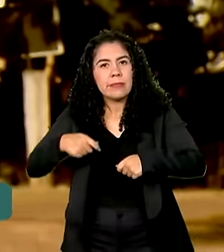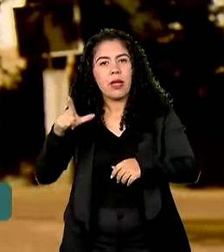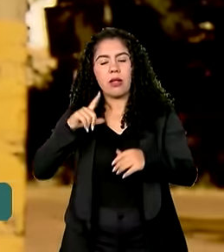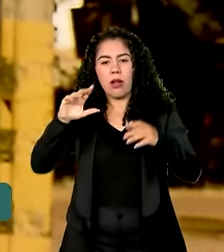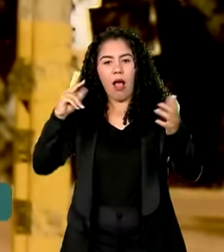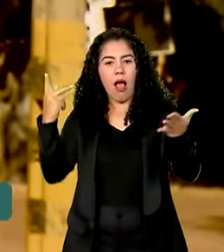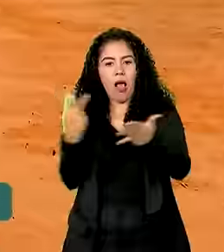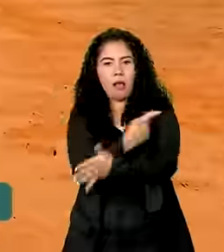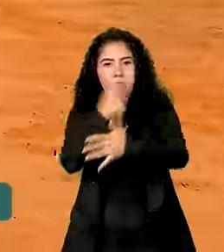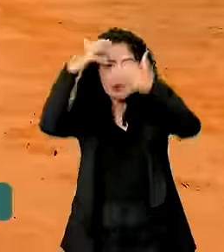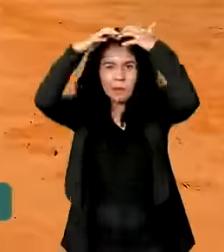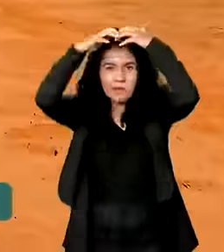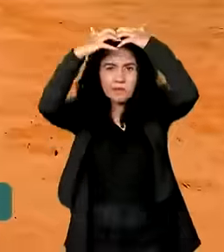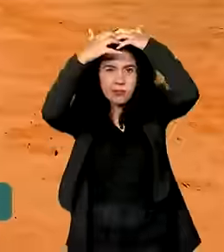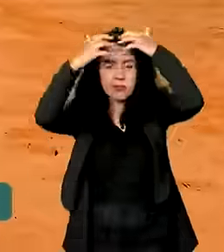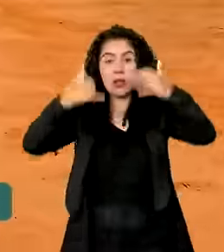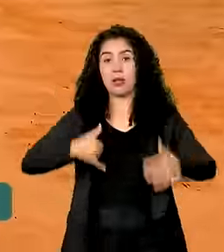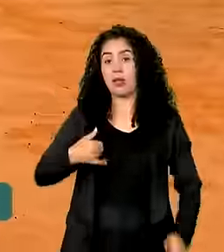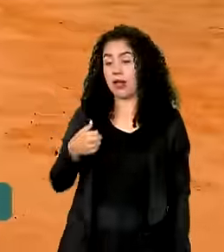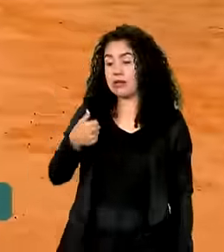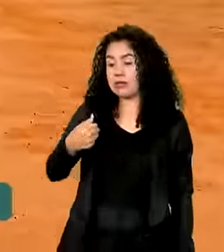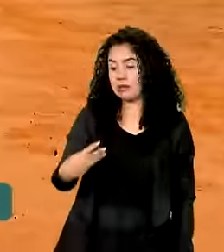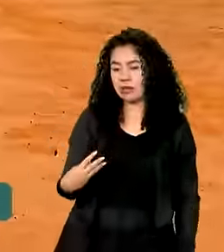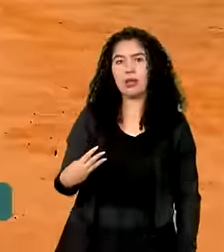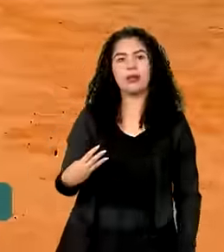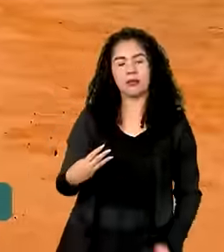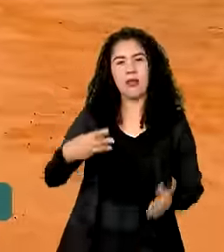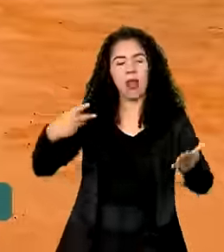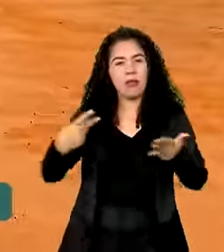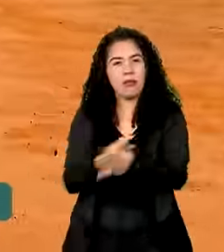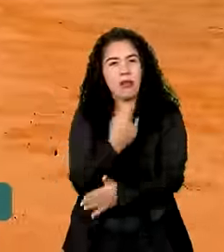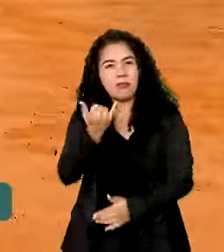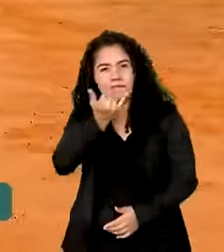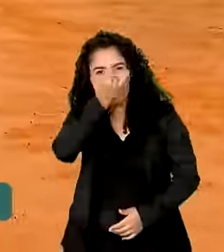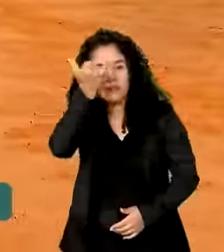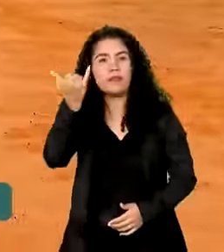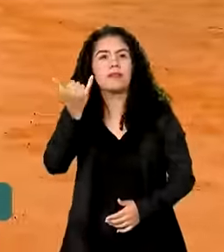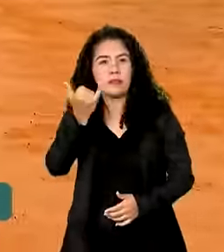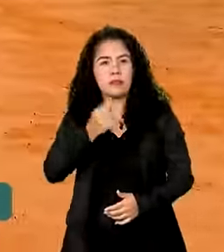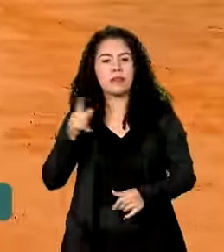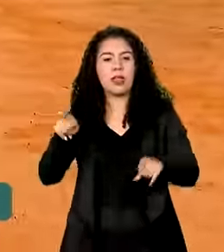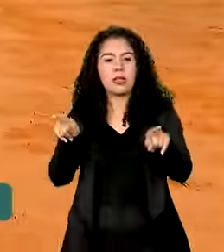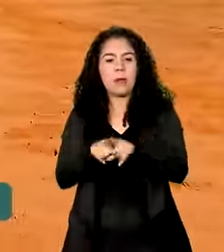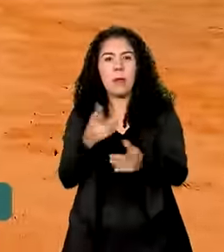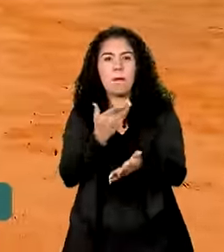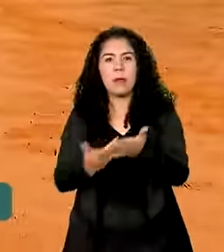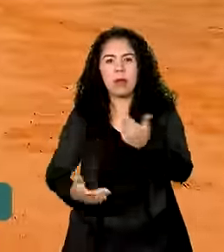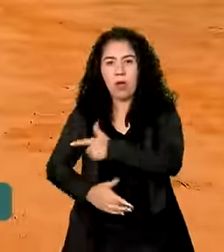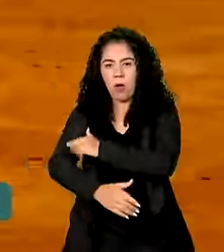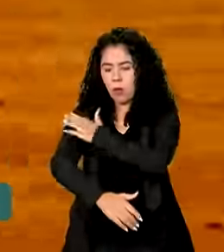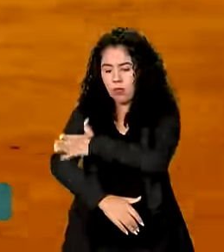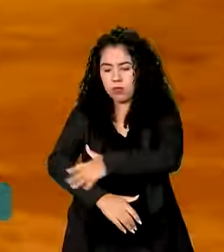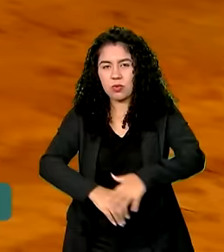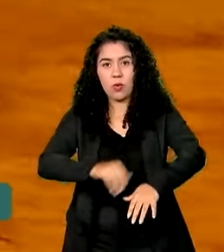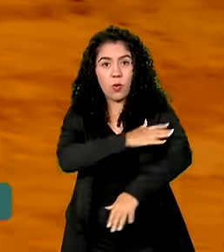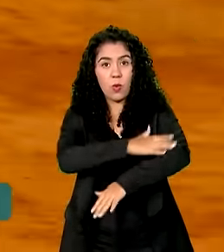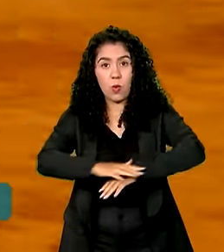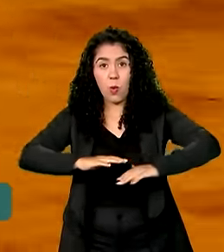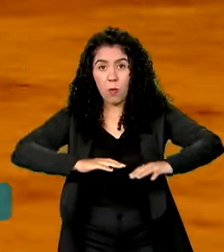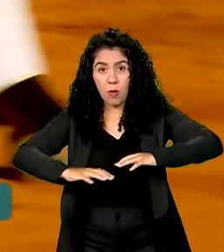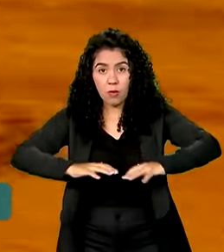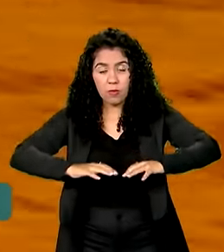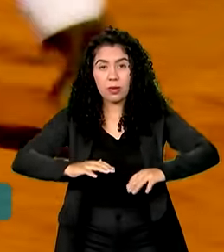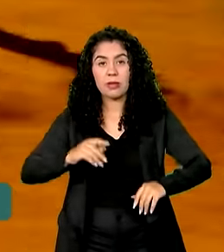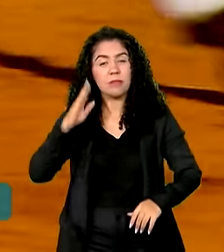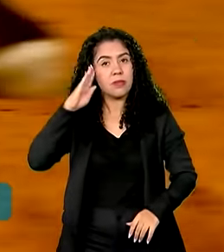paralisia cerebral. Aos 13 anos, após um acidente, Sérgio também perdeu os movimentos do braço direito. Para ajudar